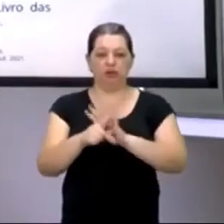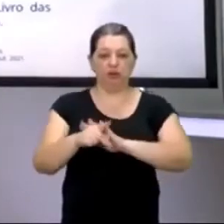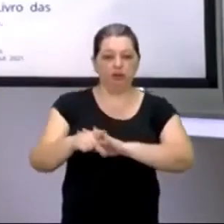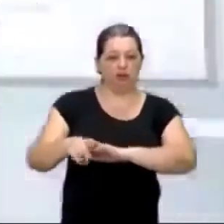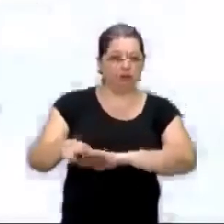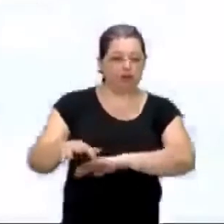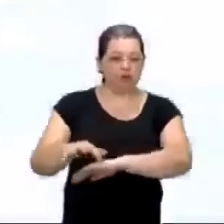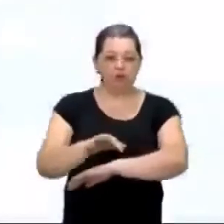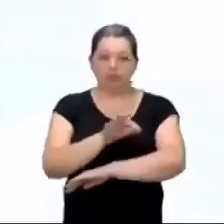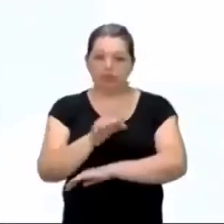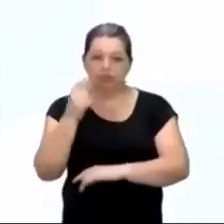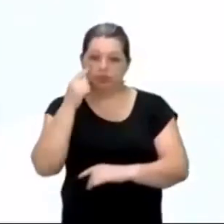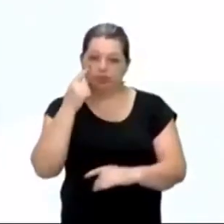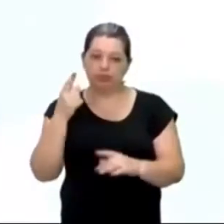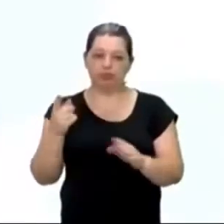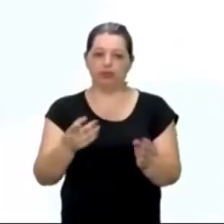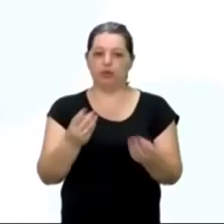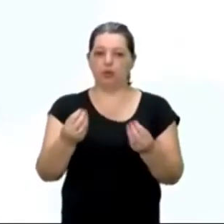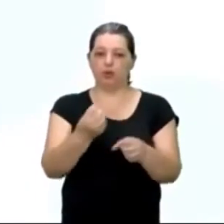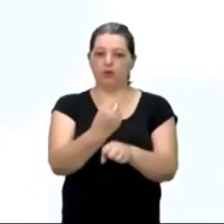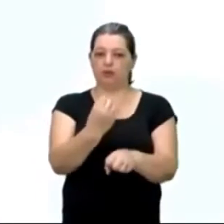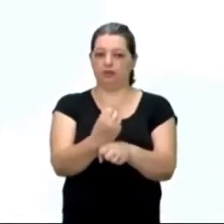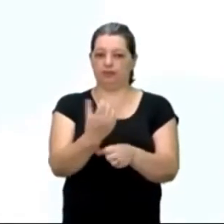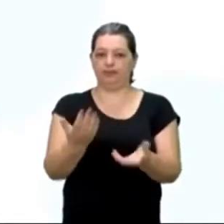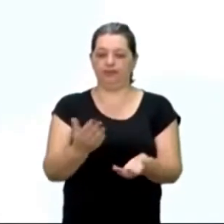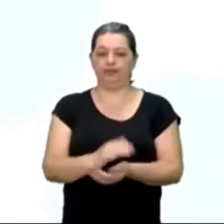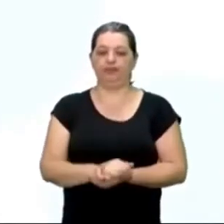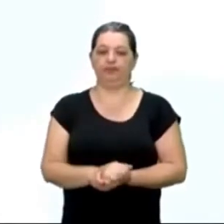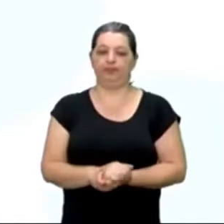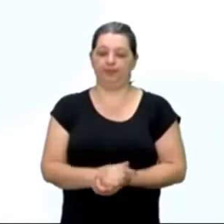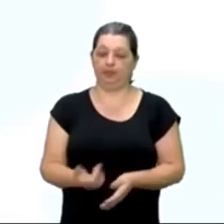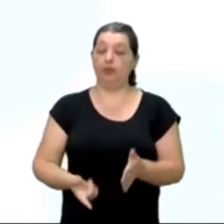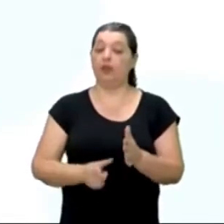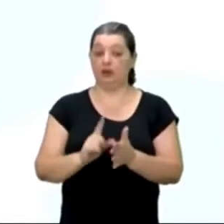pensar antes de chegar ao texto é isto.